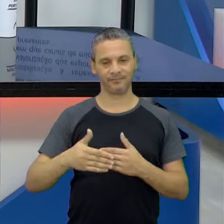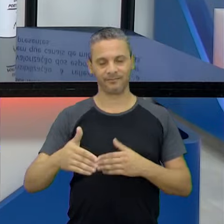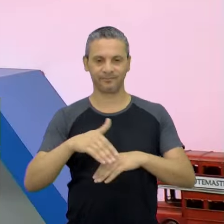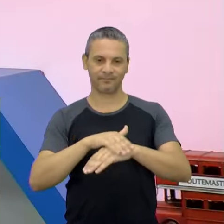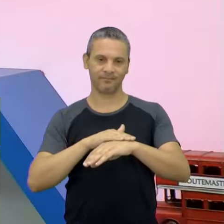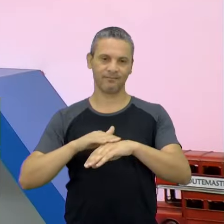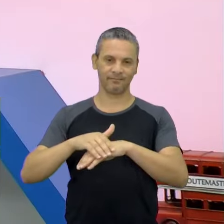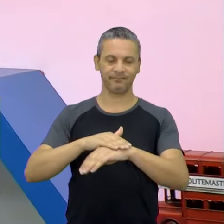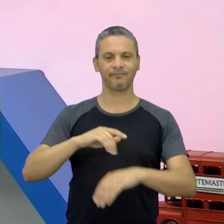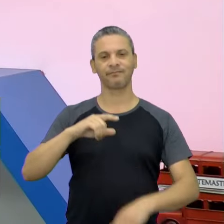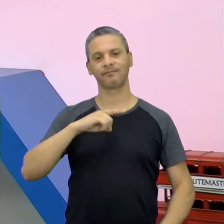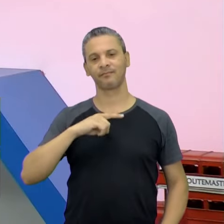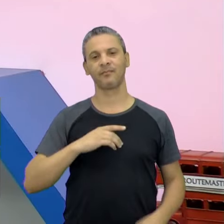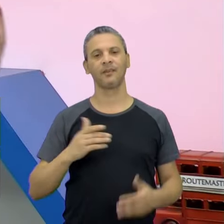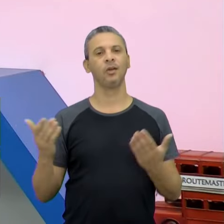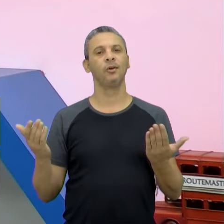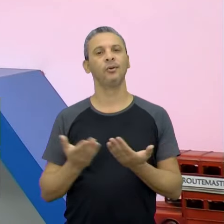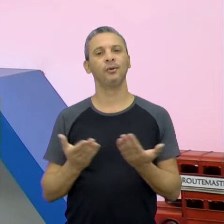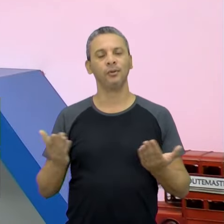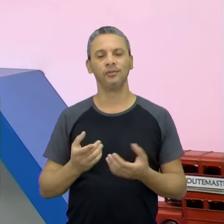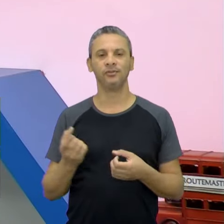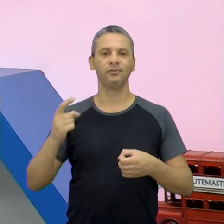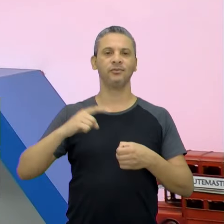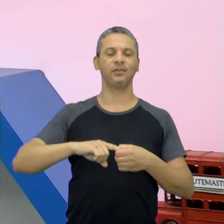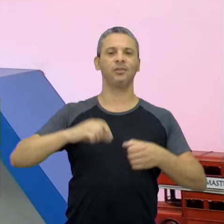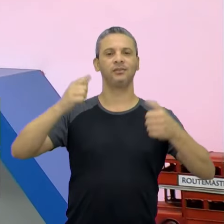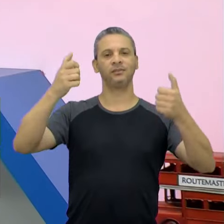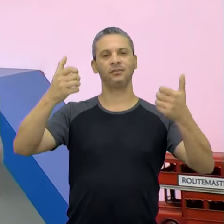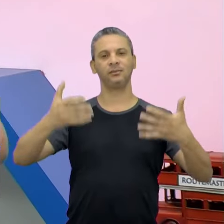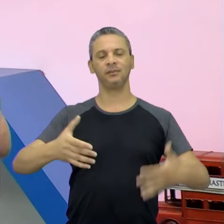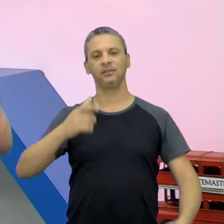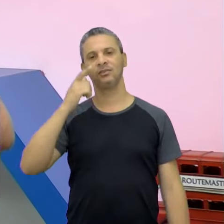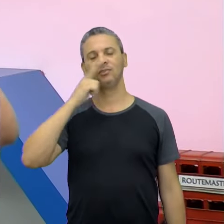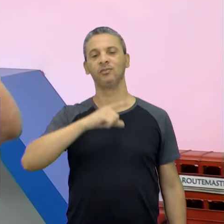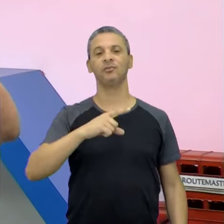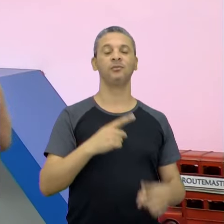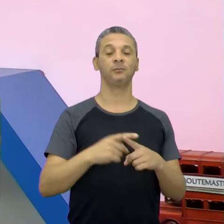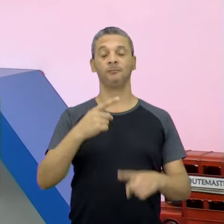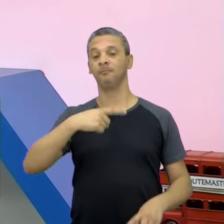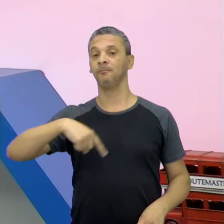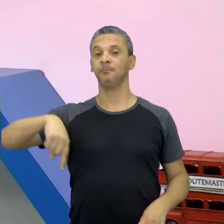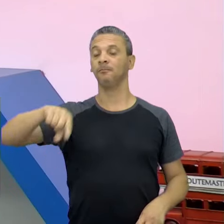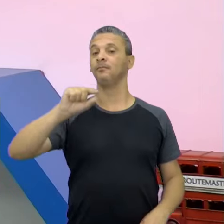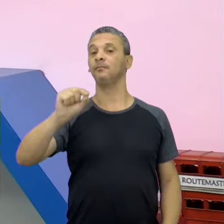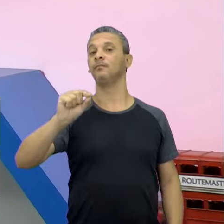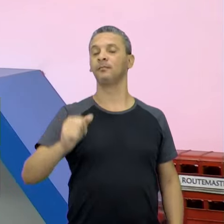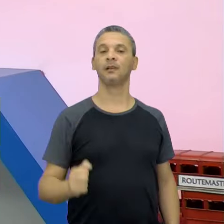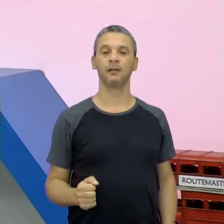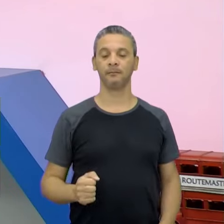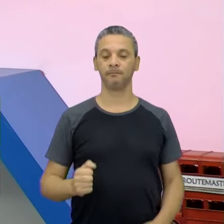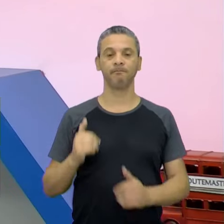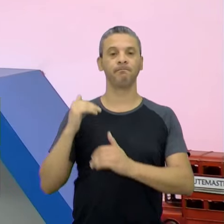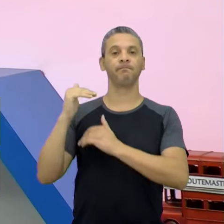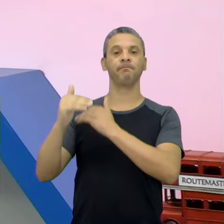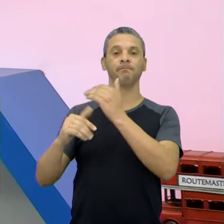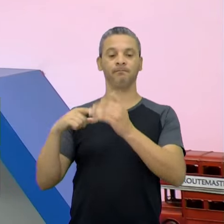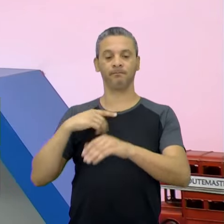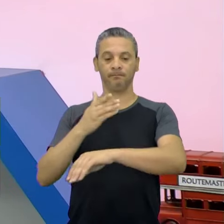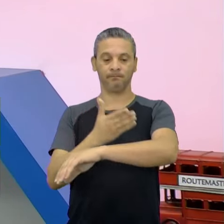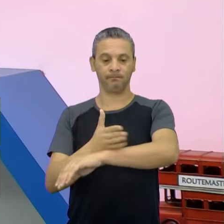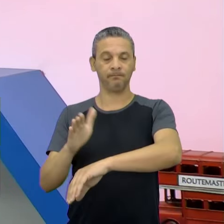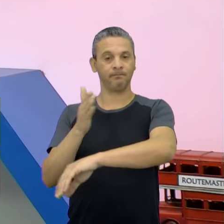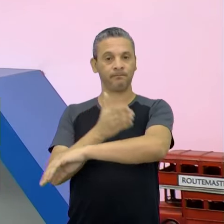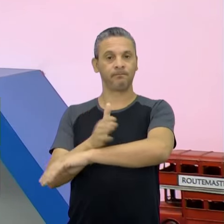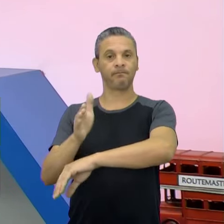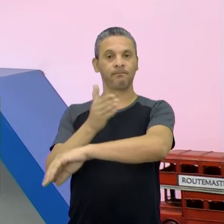direitinho que era crônica, mas hoje a gente retoma e aborda, até porque nós tivemos há pouco desenvolvimento, foi muita prática.